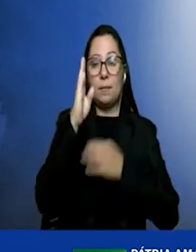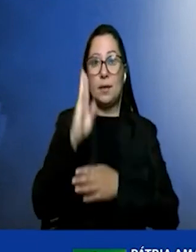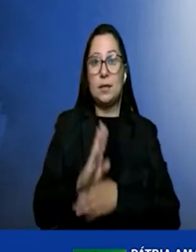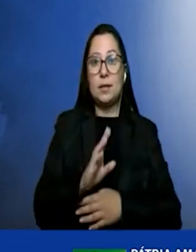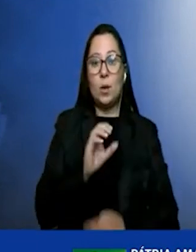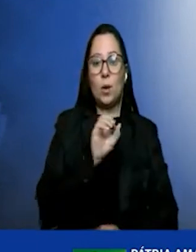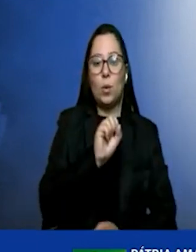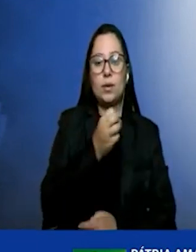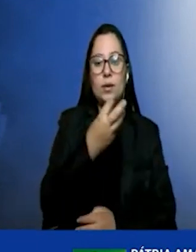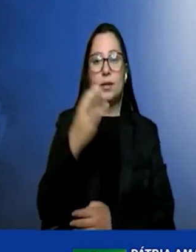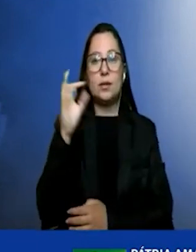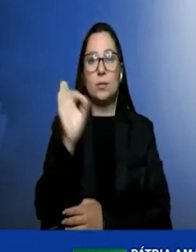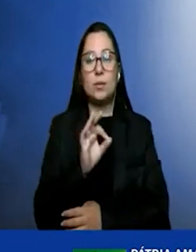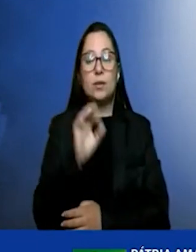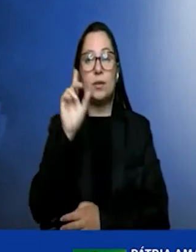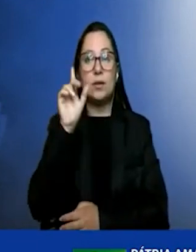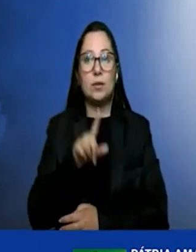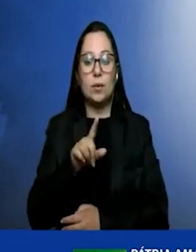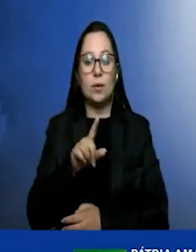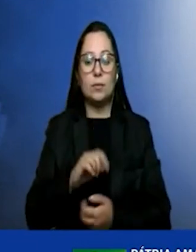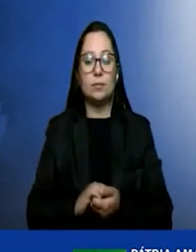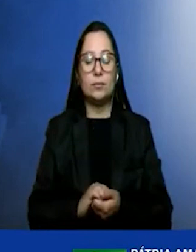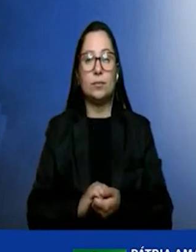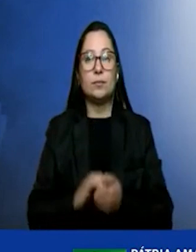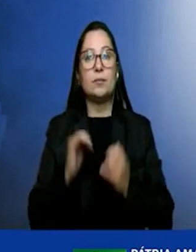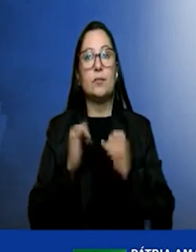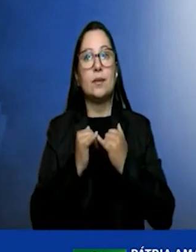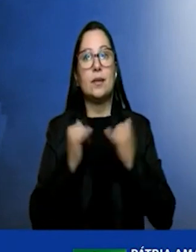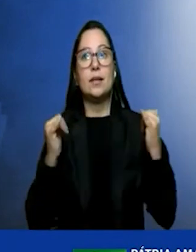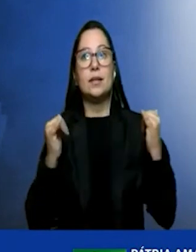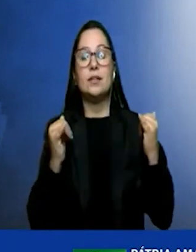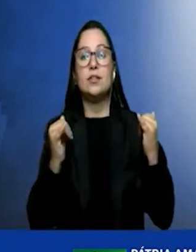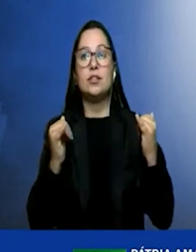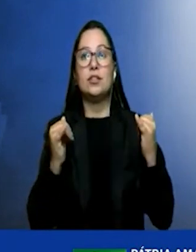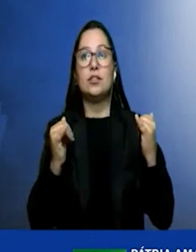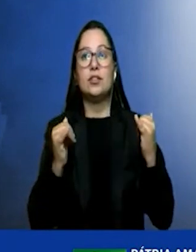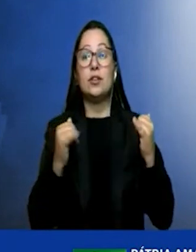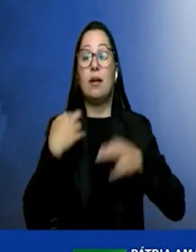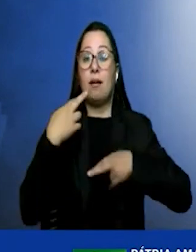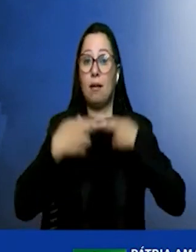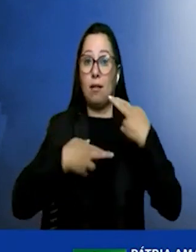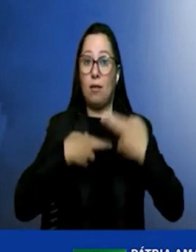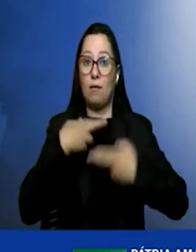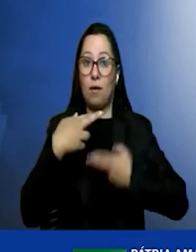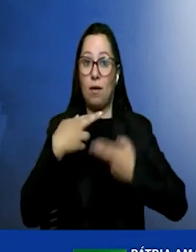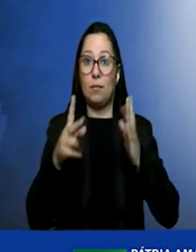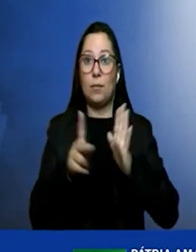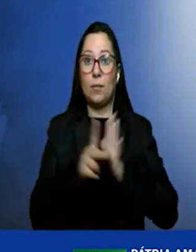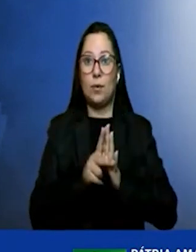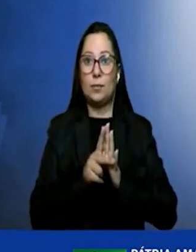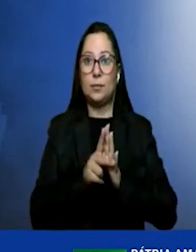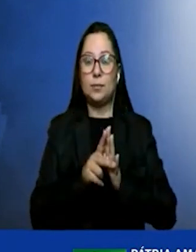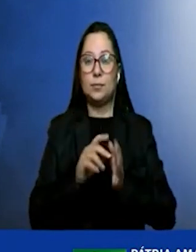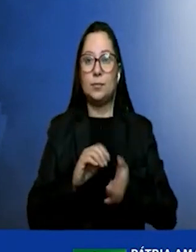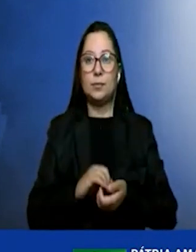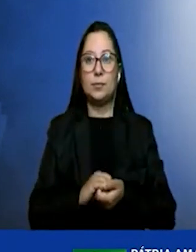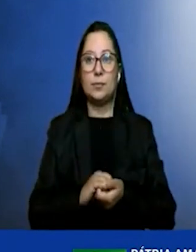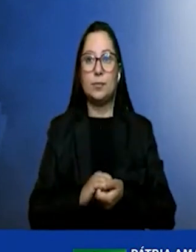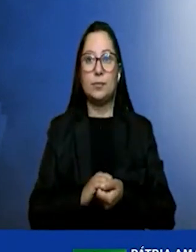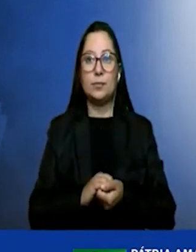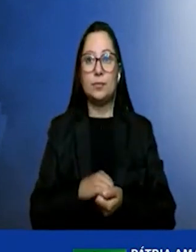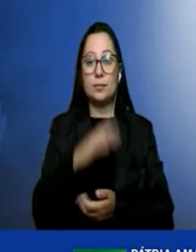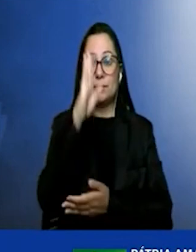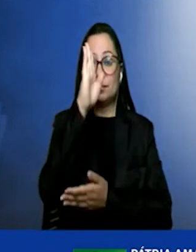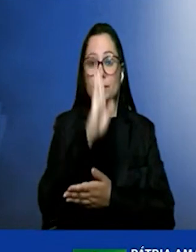% composta por energia de origem renovável. O Brasil está muito